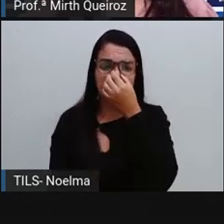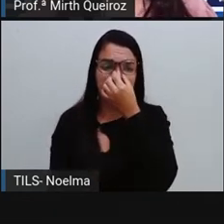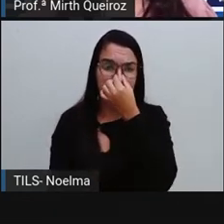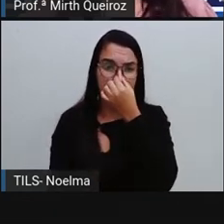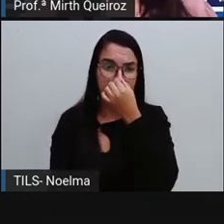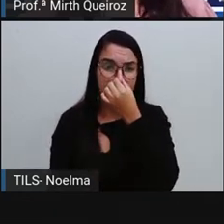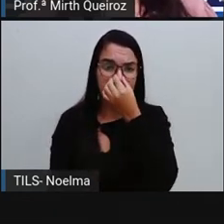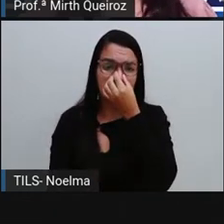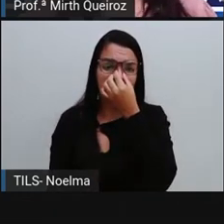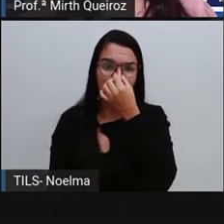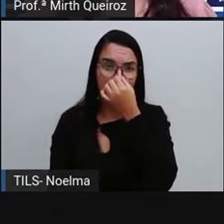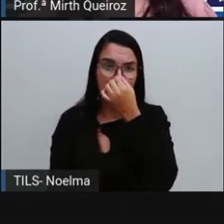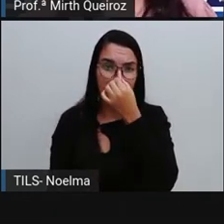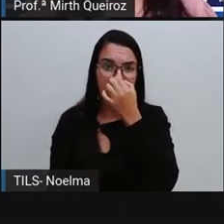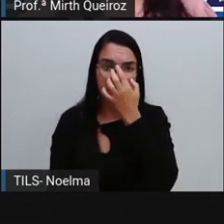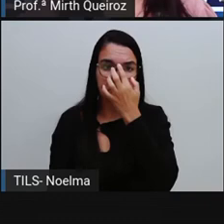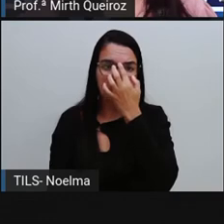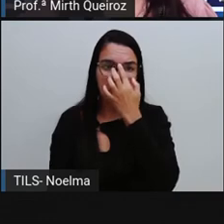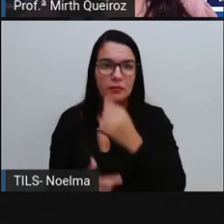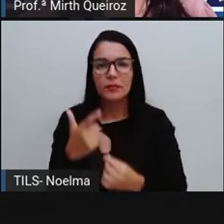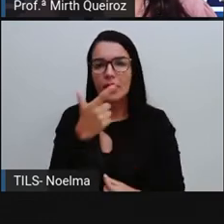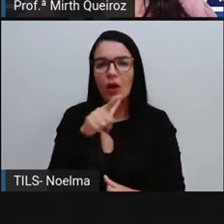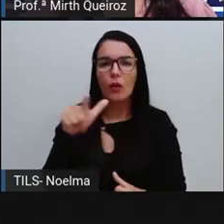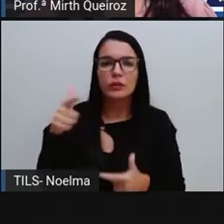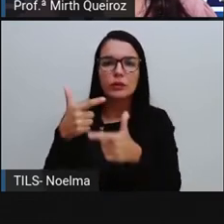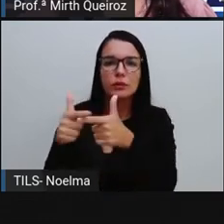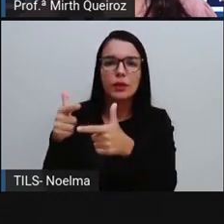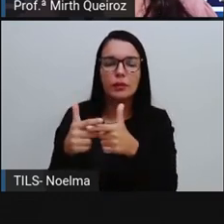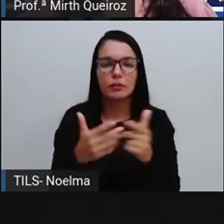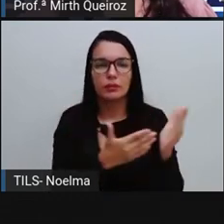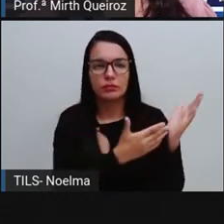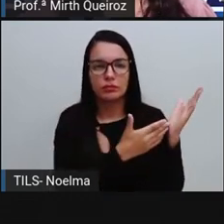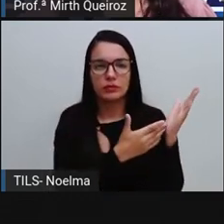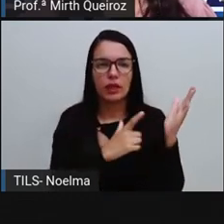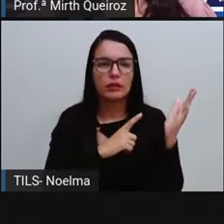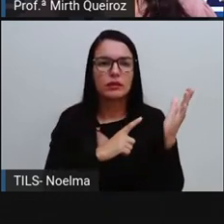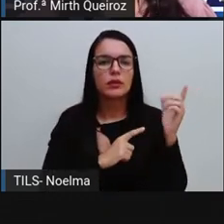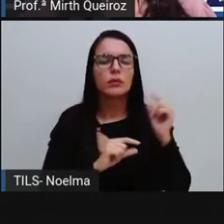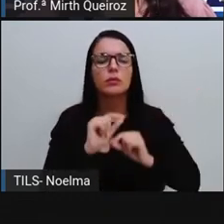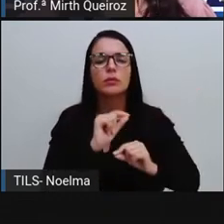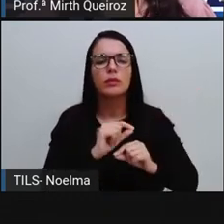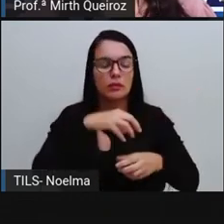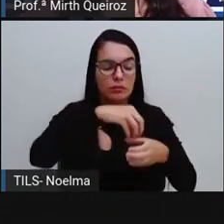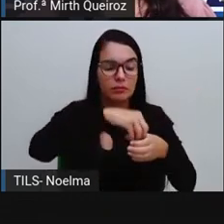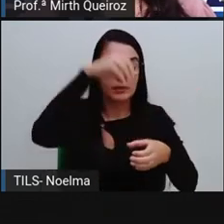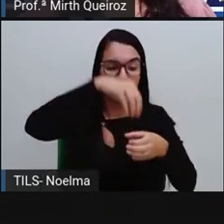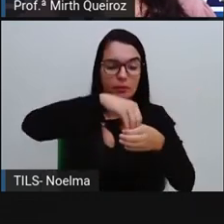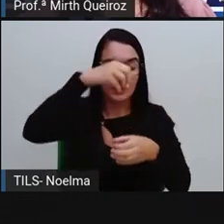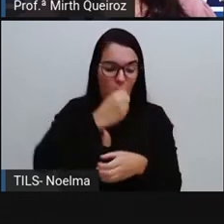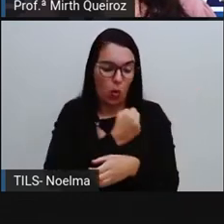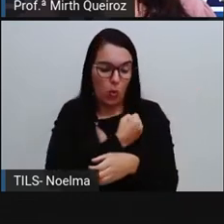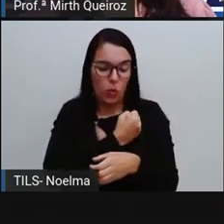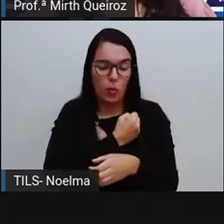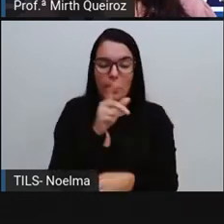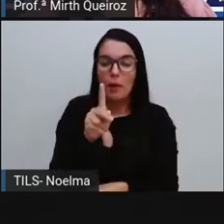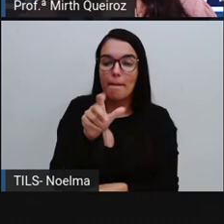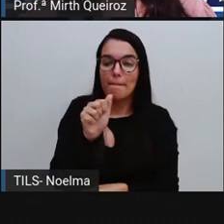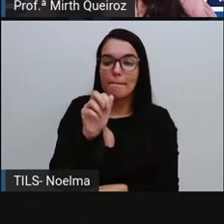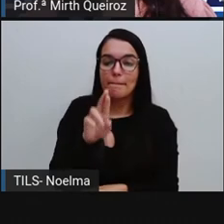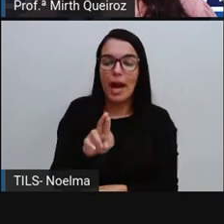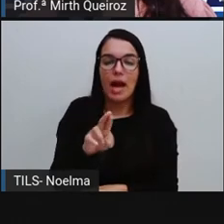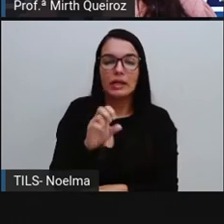Em outra situação, aqui nós temos qual a chance de tirarmos um número par aqui